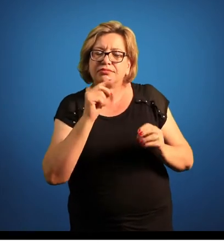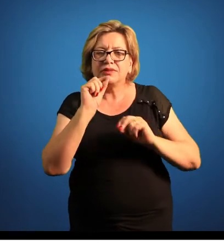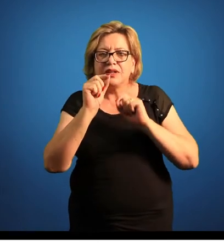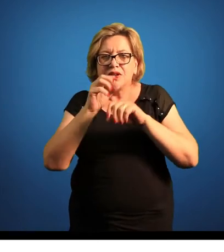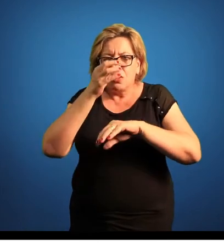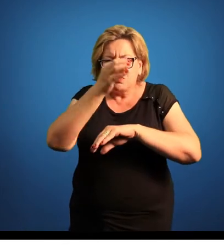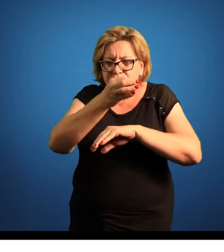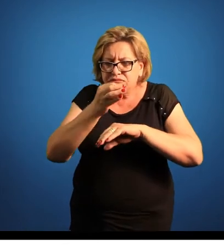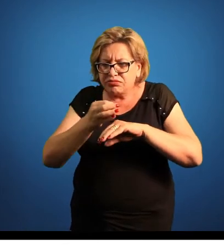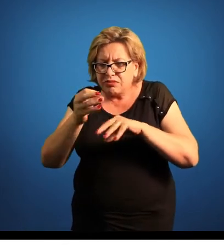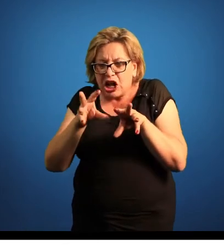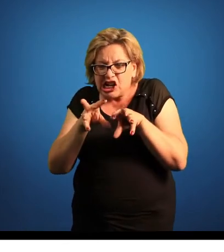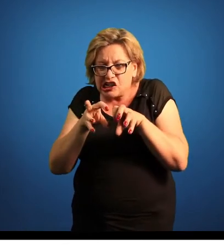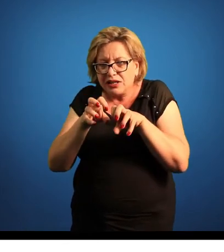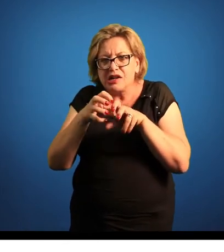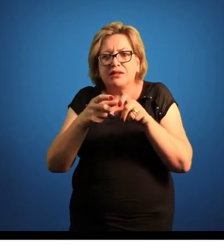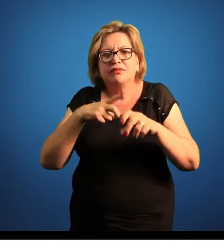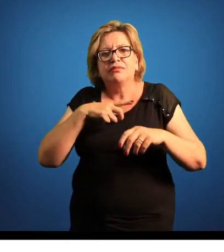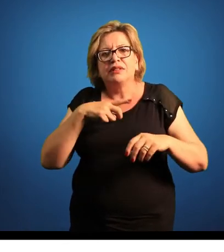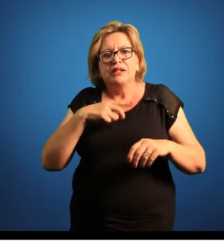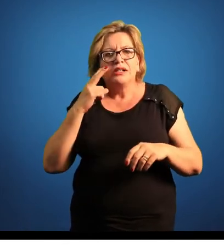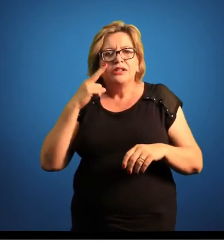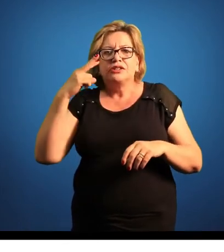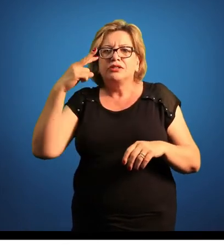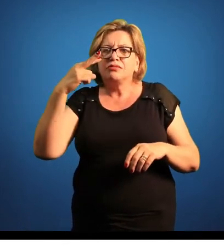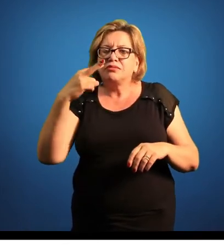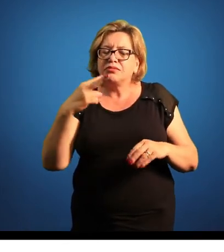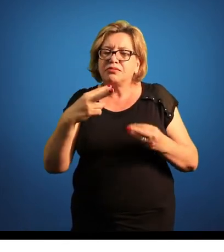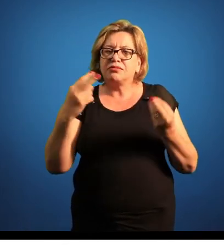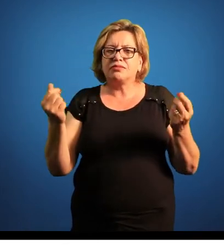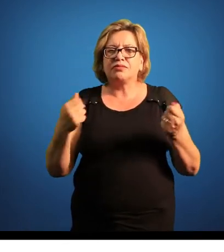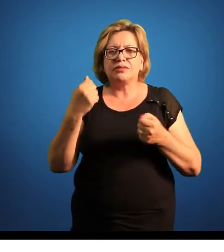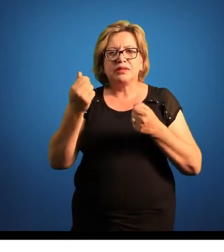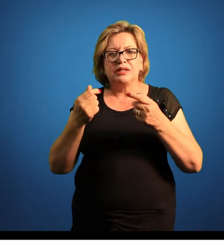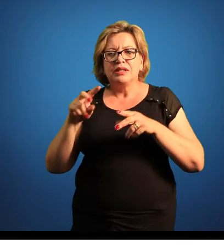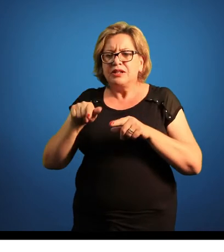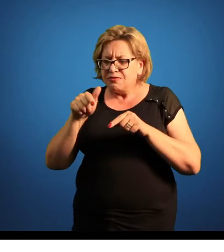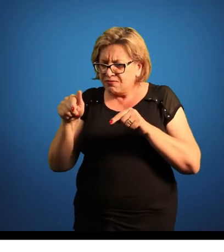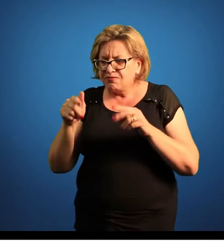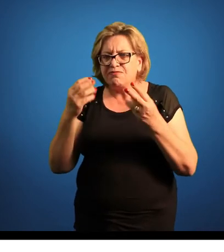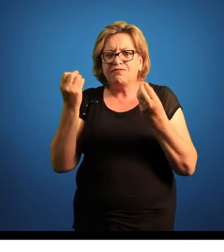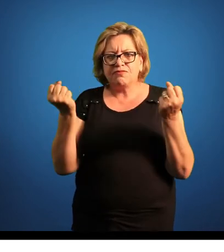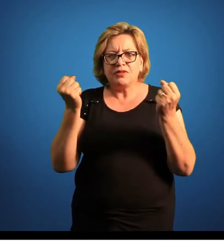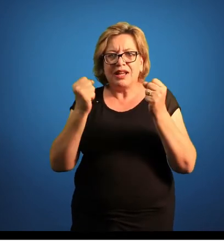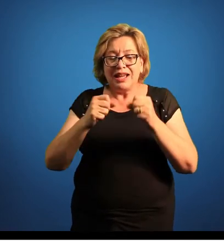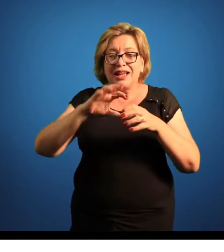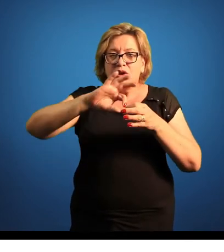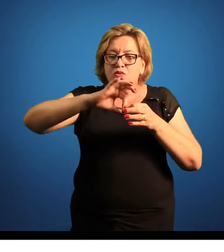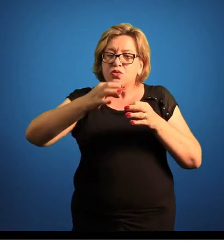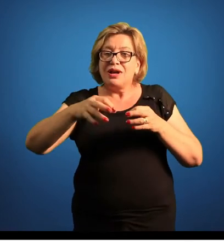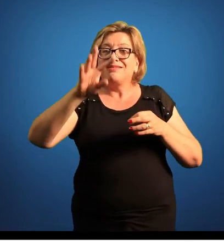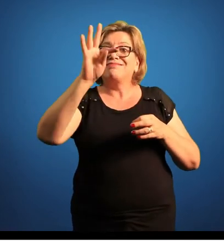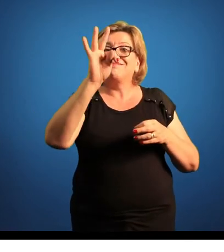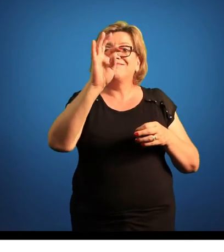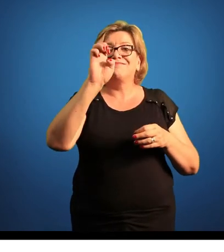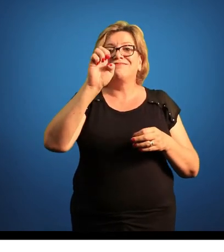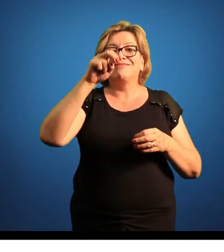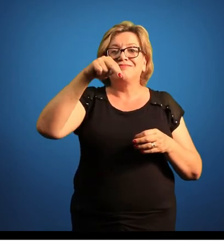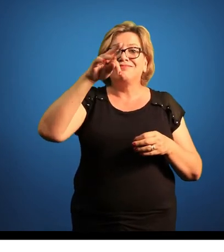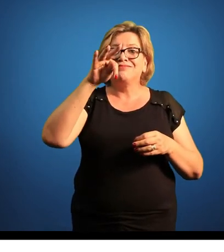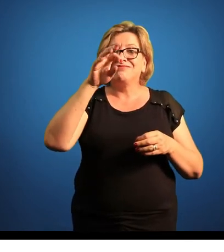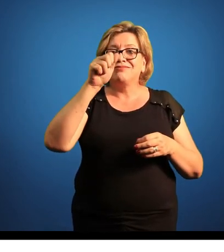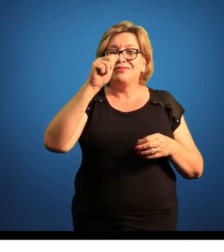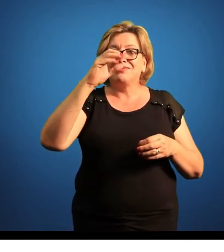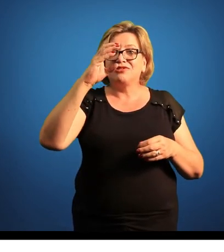Essas bolinhas, essas rugosidades que a gente enxerga nesse animal e nesse animal aqui são os tentáculos reduzidos. Então esses